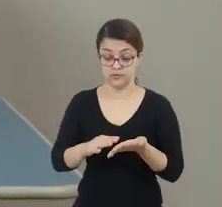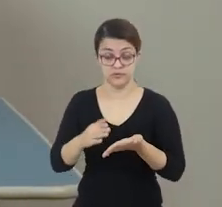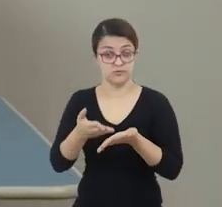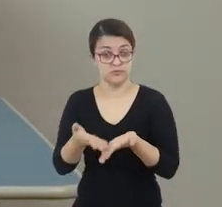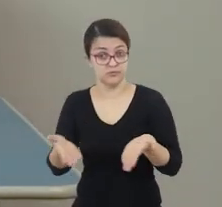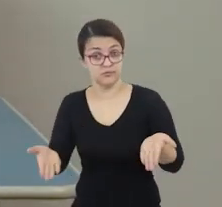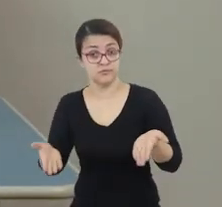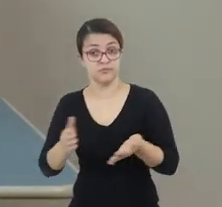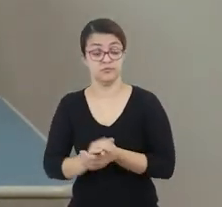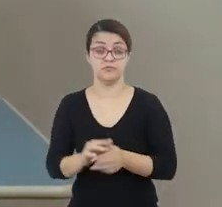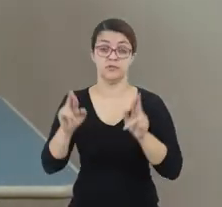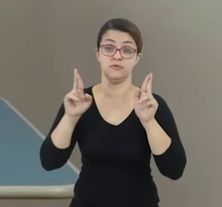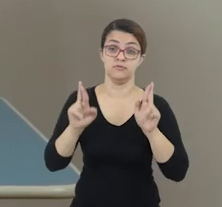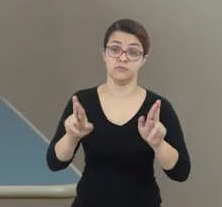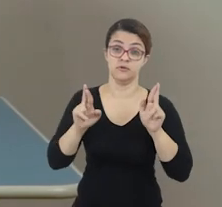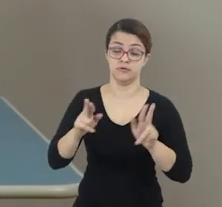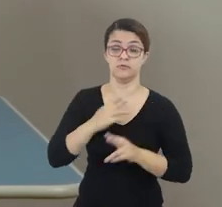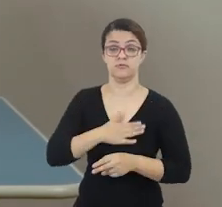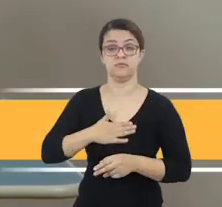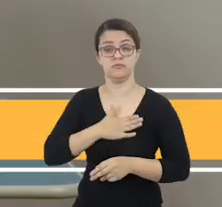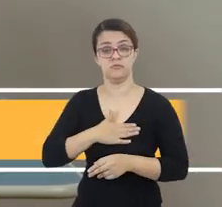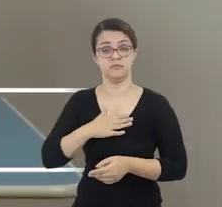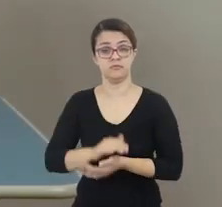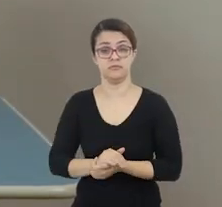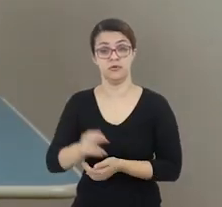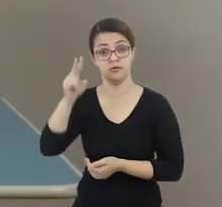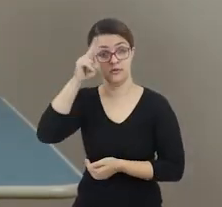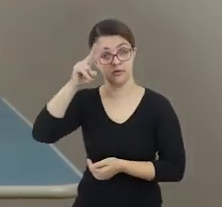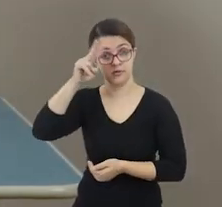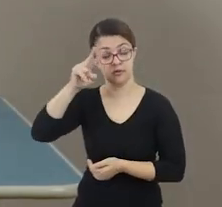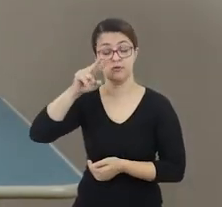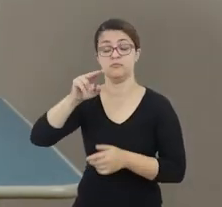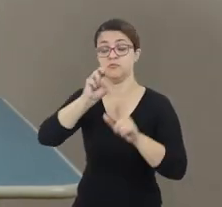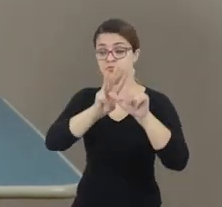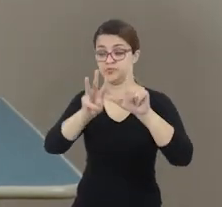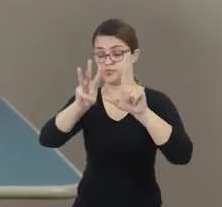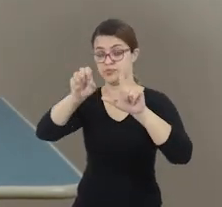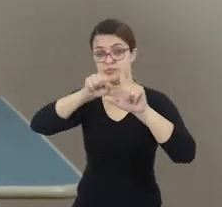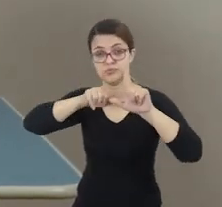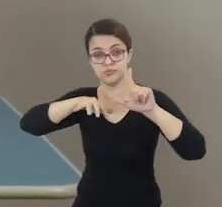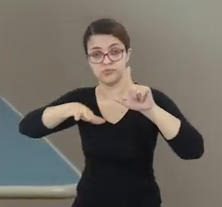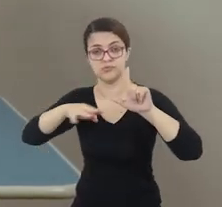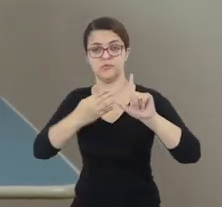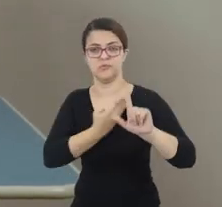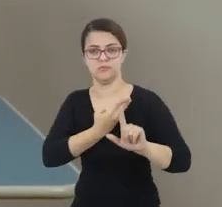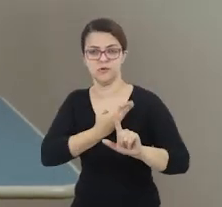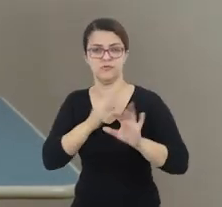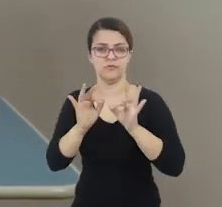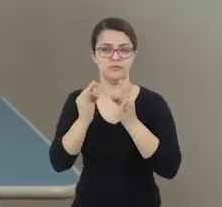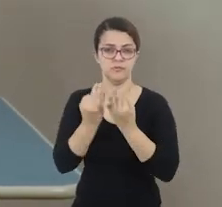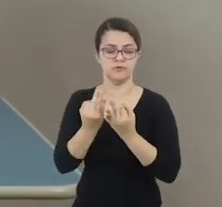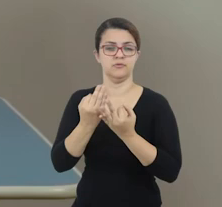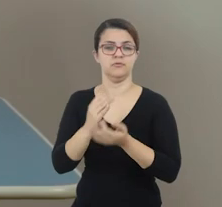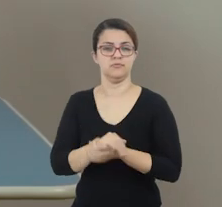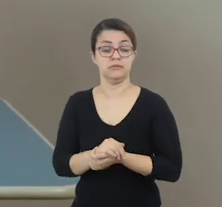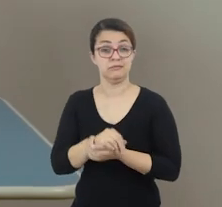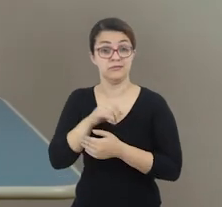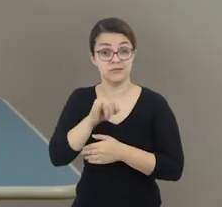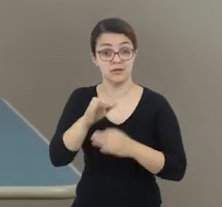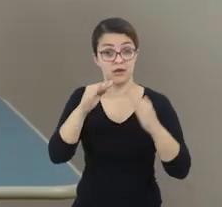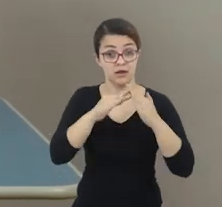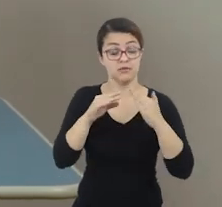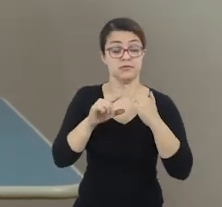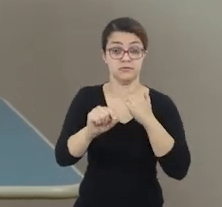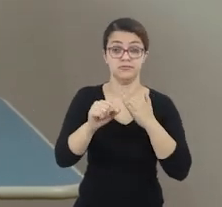bem? Bom, essas foram as atividades de hoje. Espero que vocês tenham gostado. Não esqueçam de compartilhar esse vídeo com seus